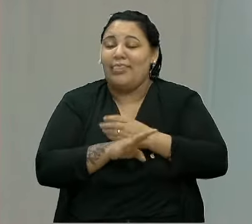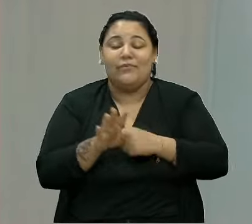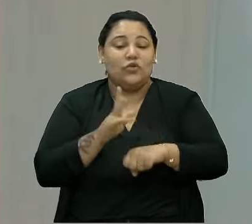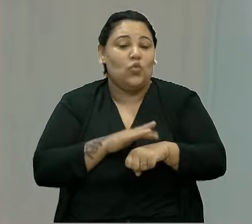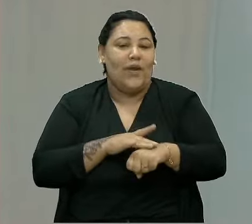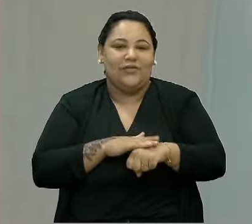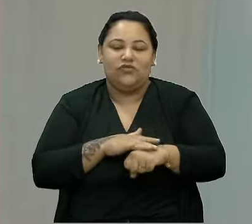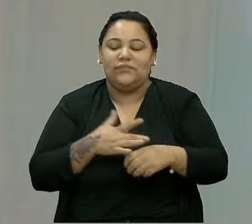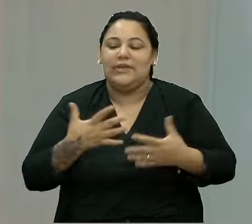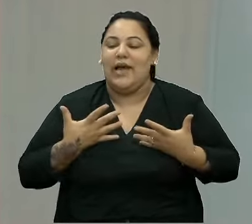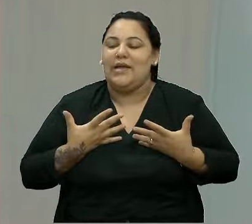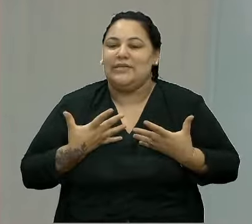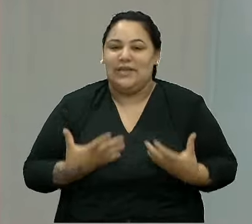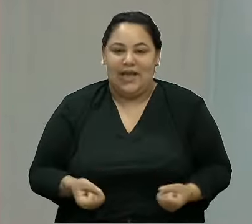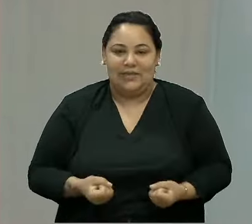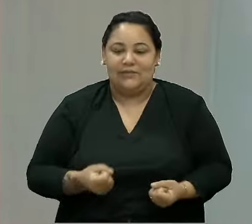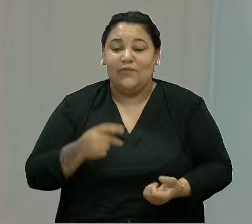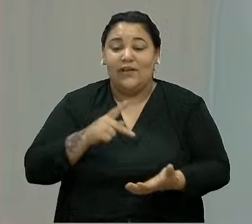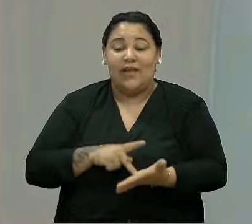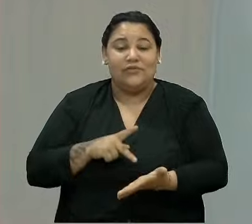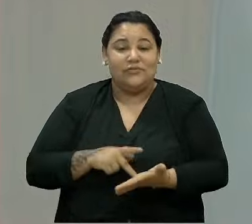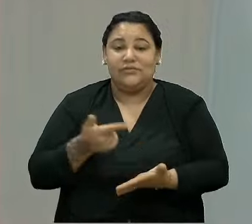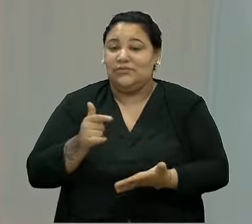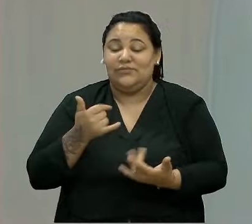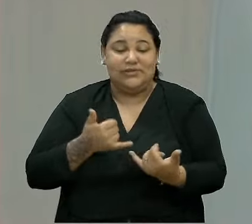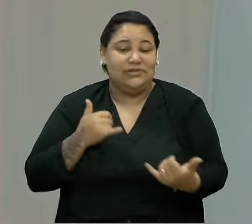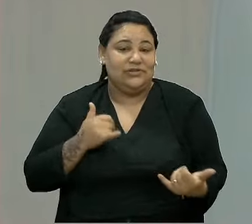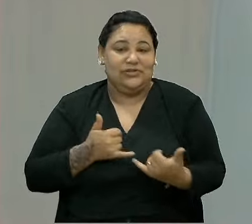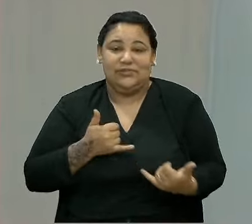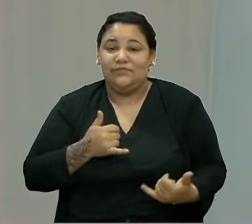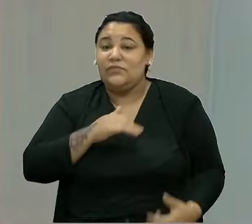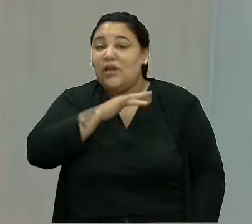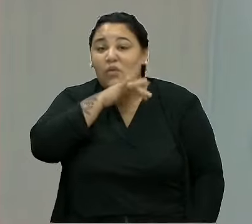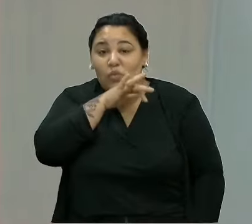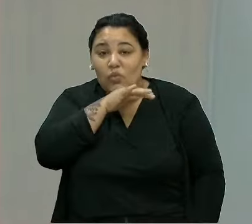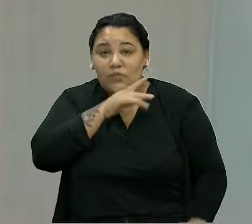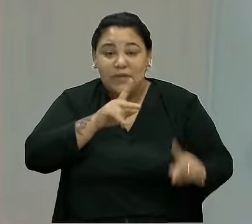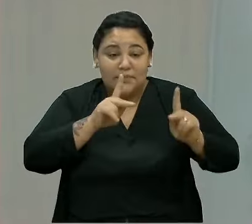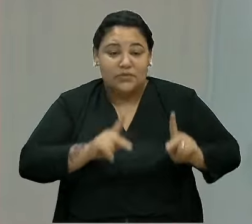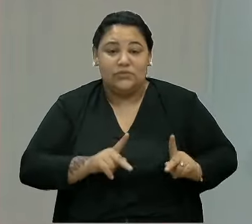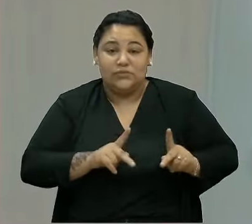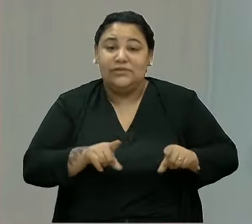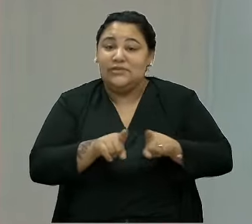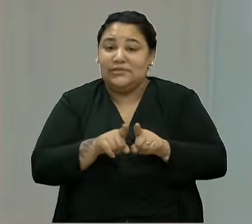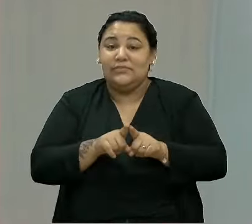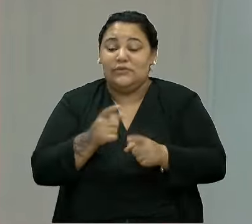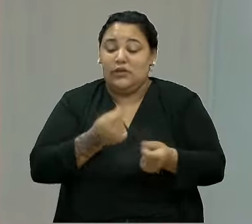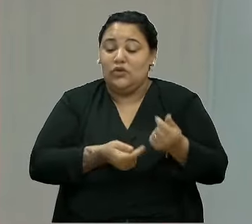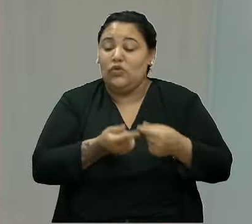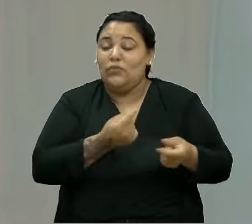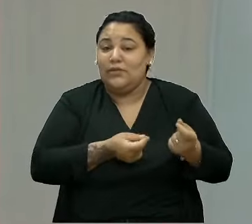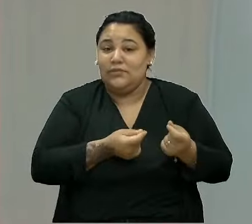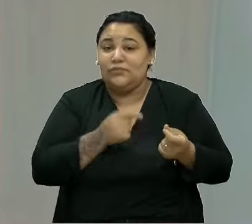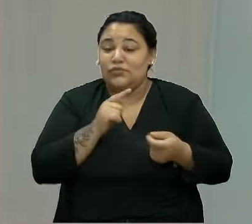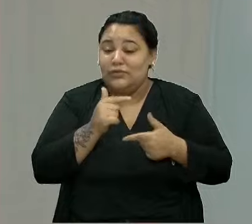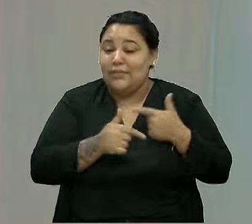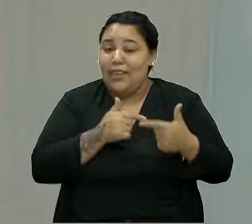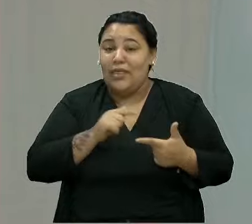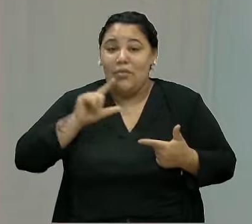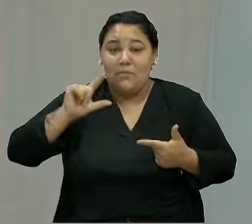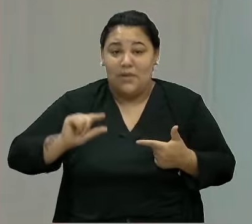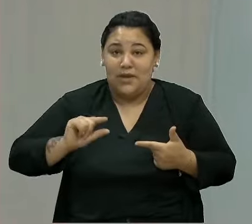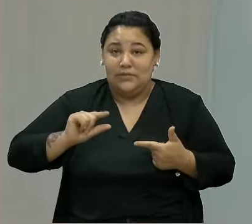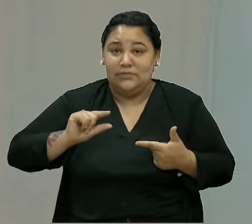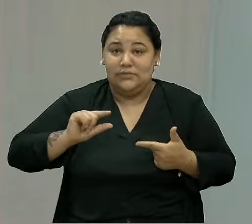cansada, sem energia, ela é ruim para a pessoa e é ruim para a economia. Tu trabalhando menos e com